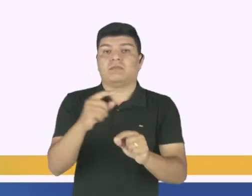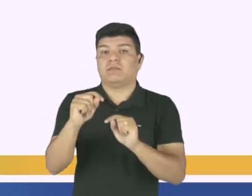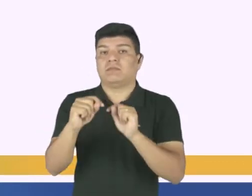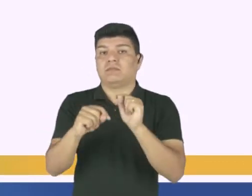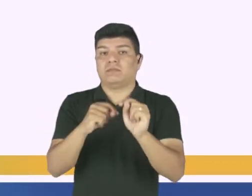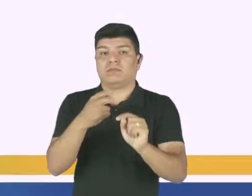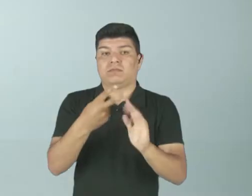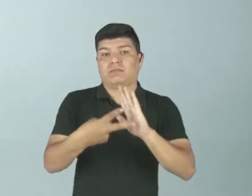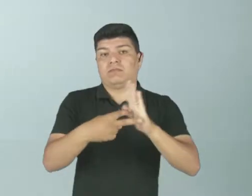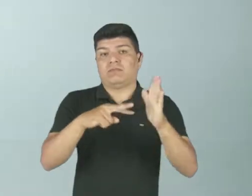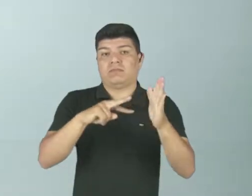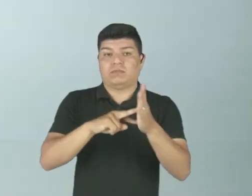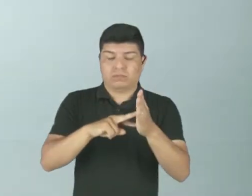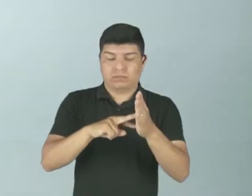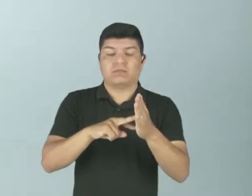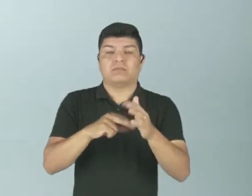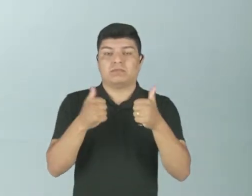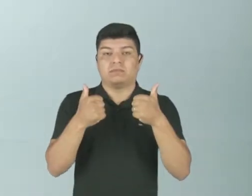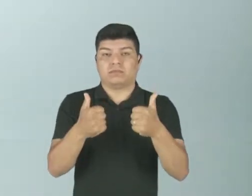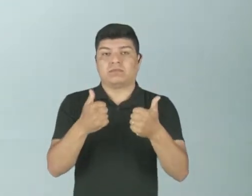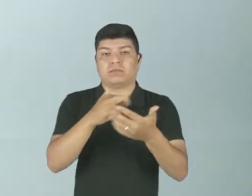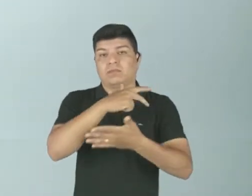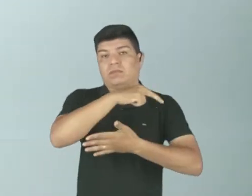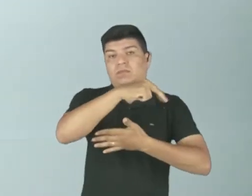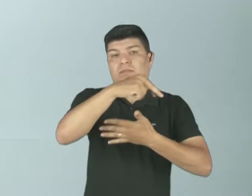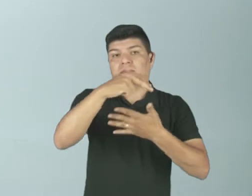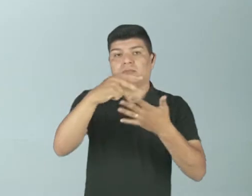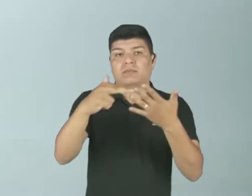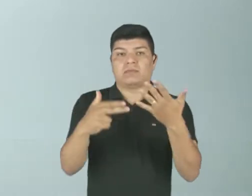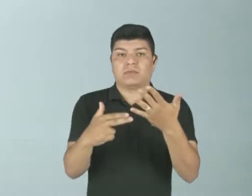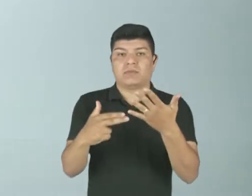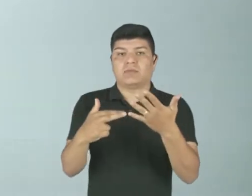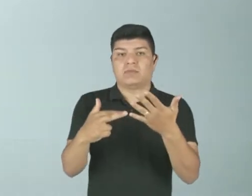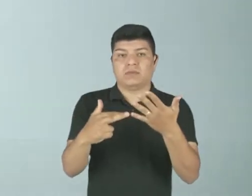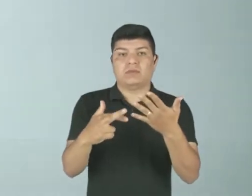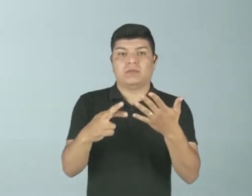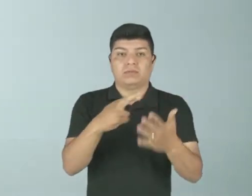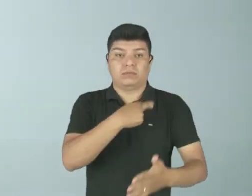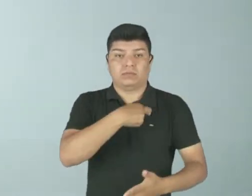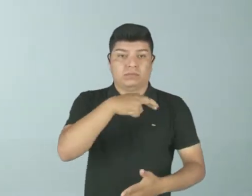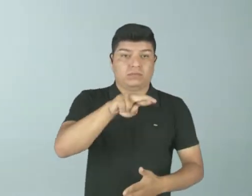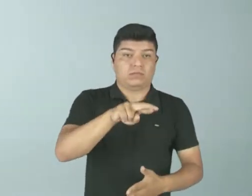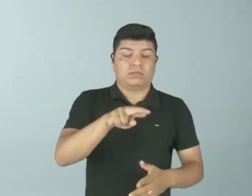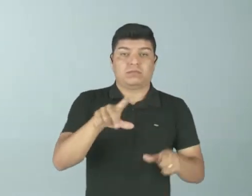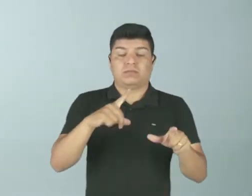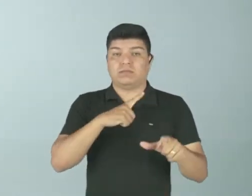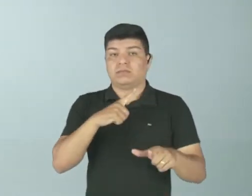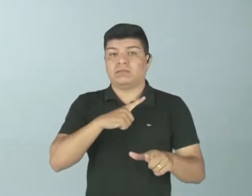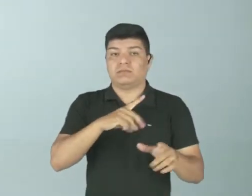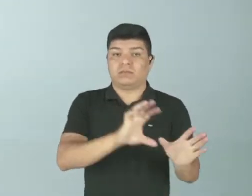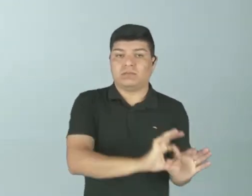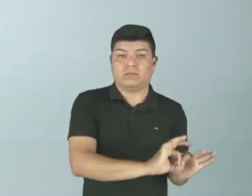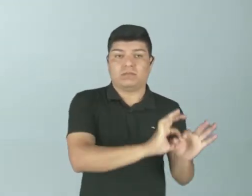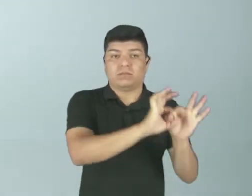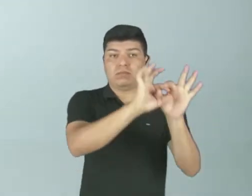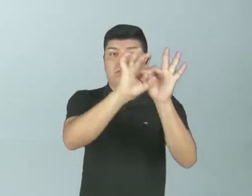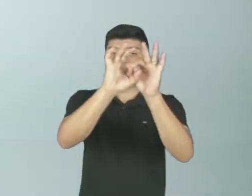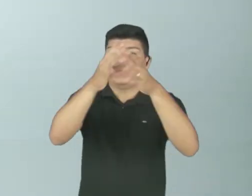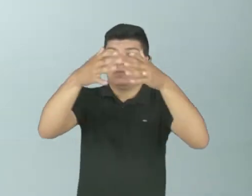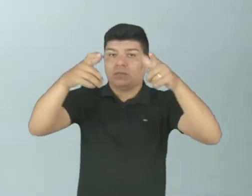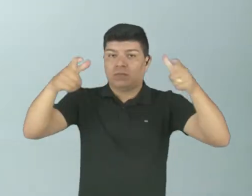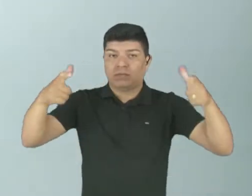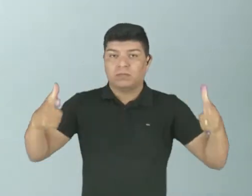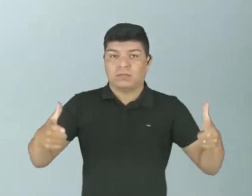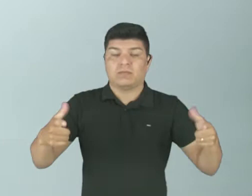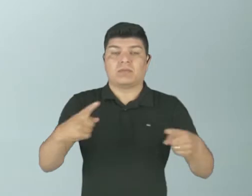religião, religar. E a diversidade religiosa tem uma contextualização um pouco ampla,